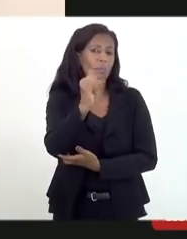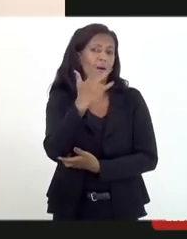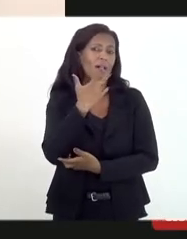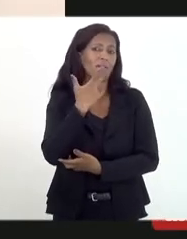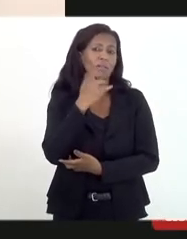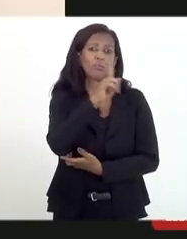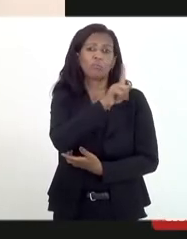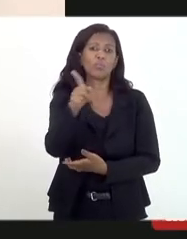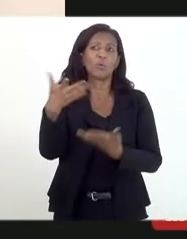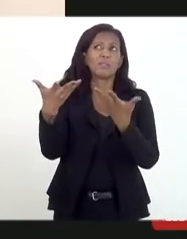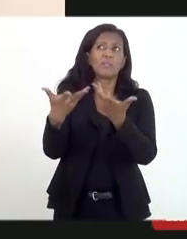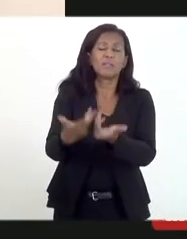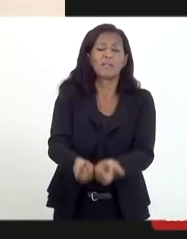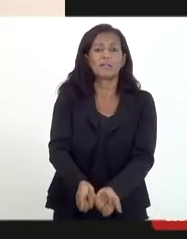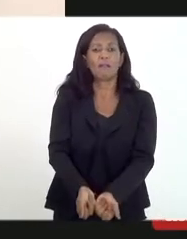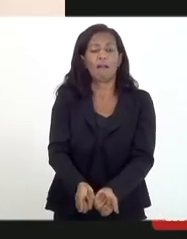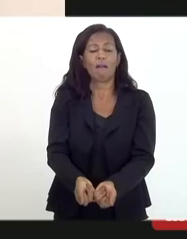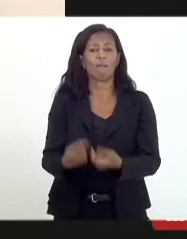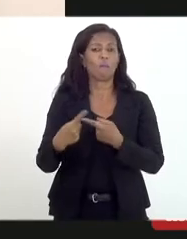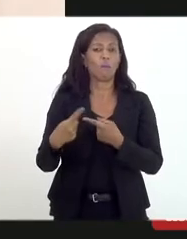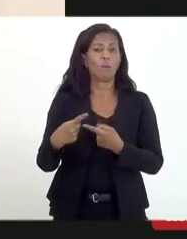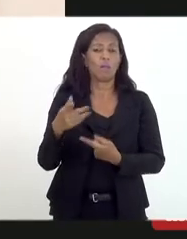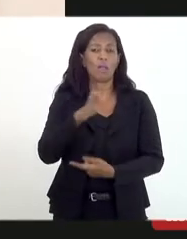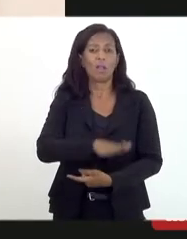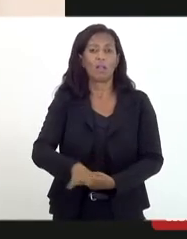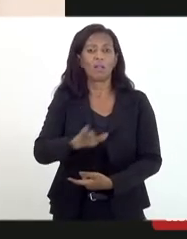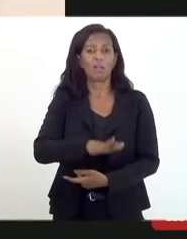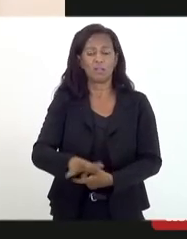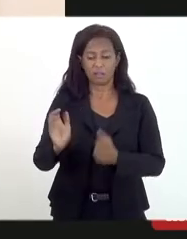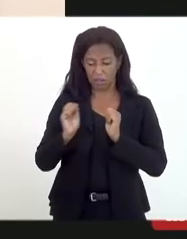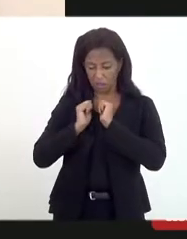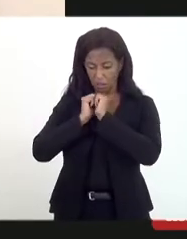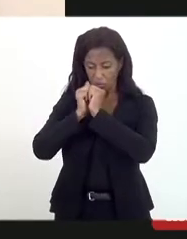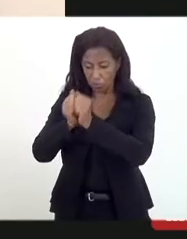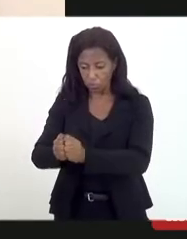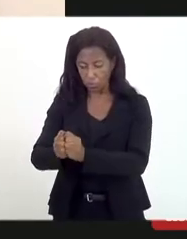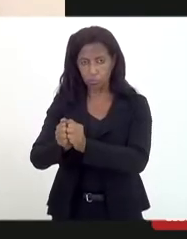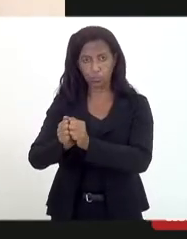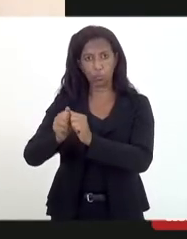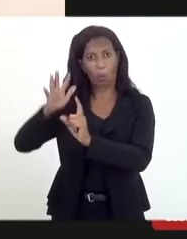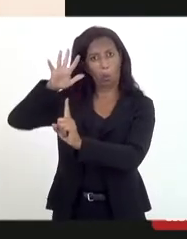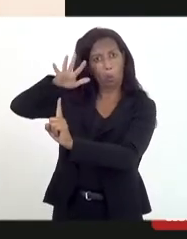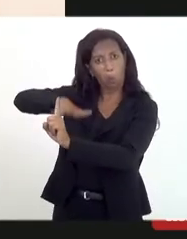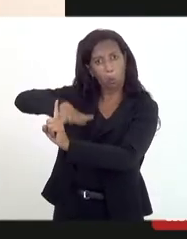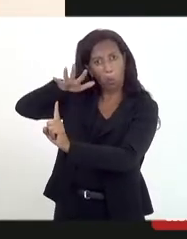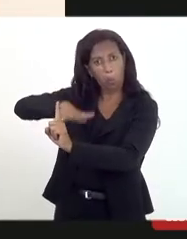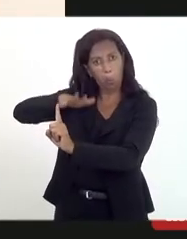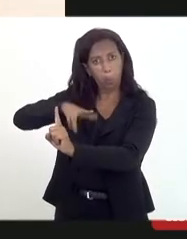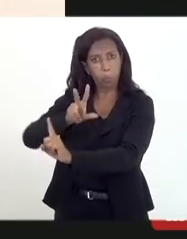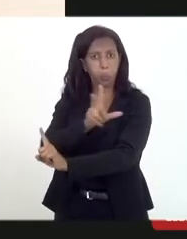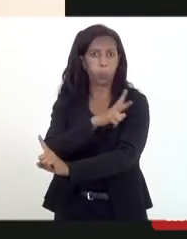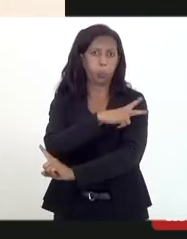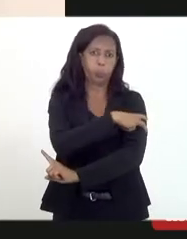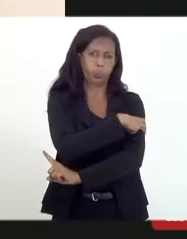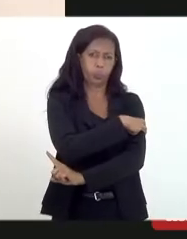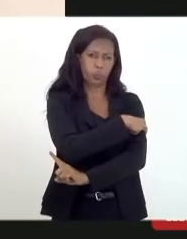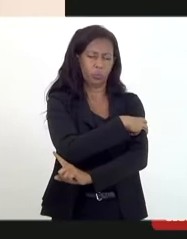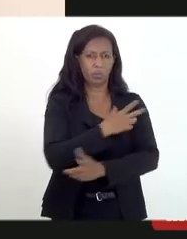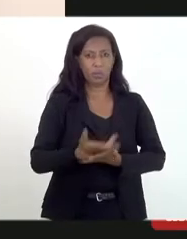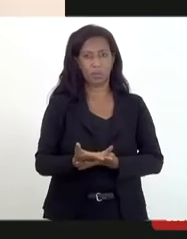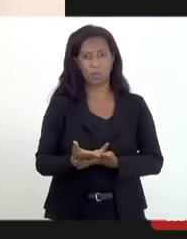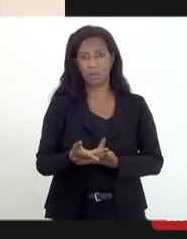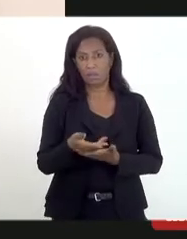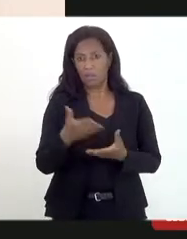inconformismo porque a criança estaria sendo levada para o culto cantoblicista. E foi arquivada nessa parte